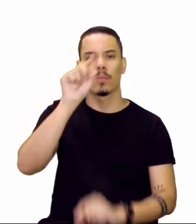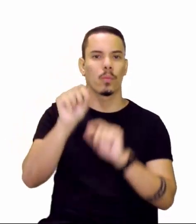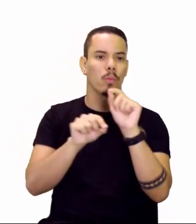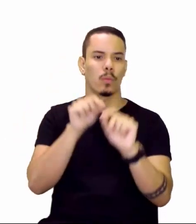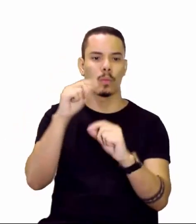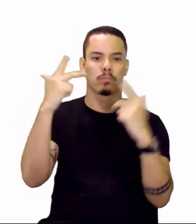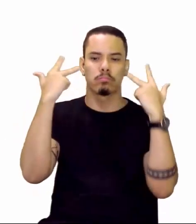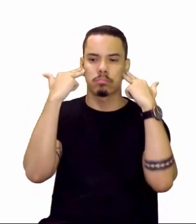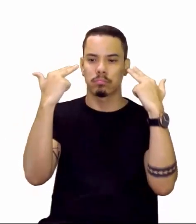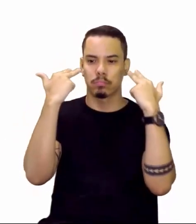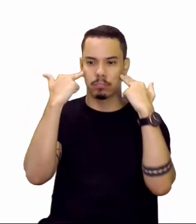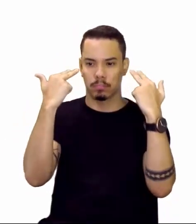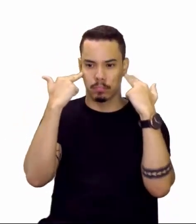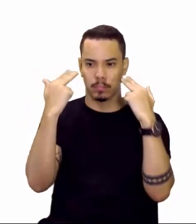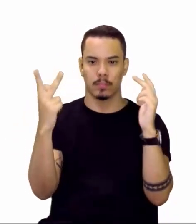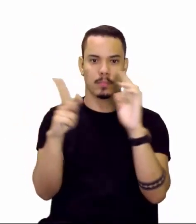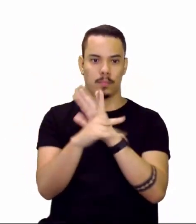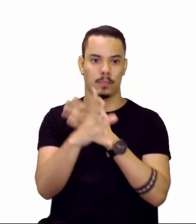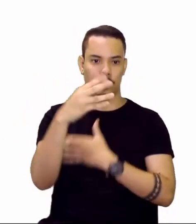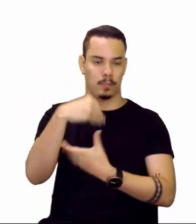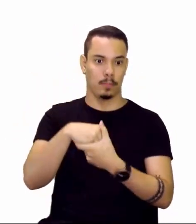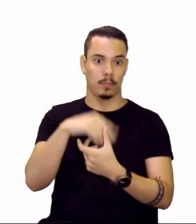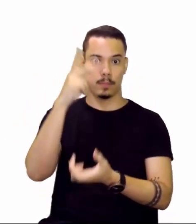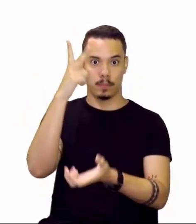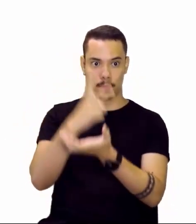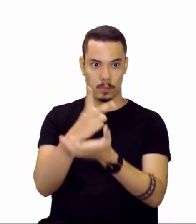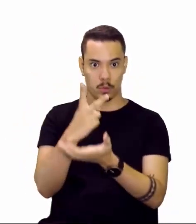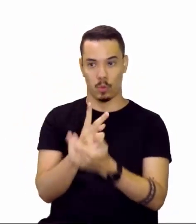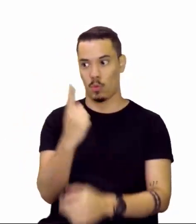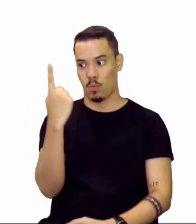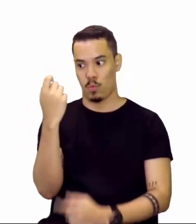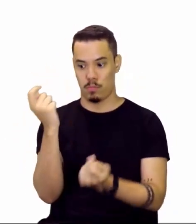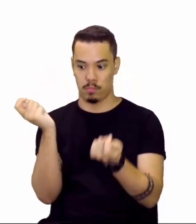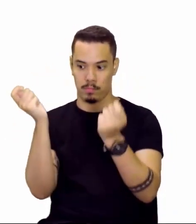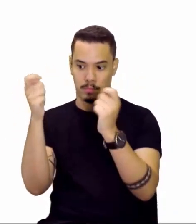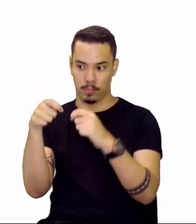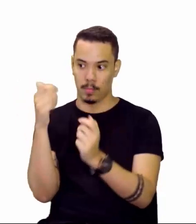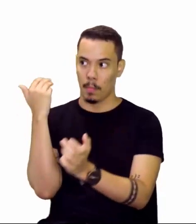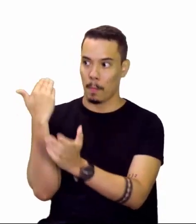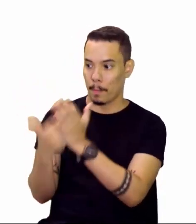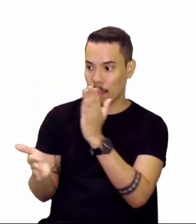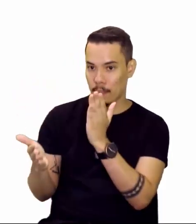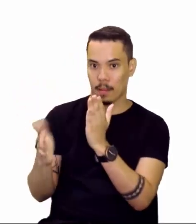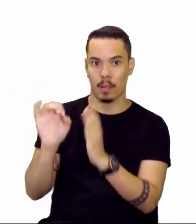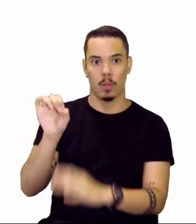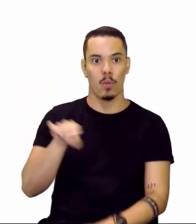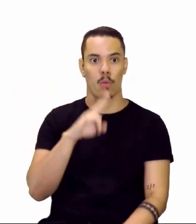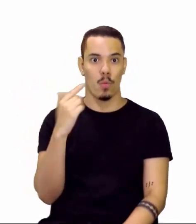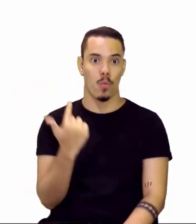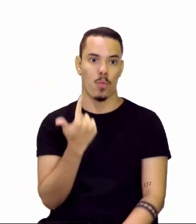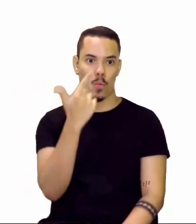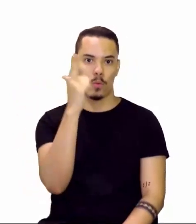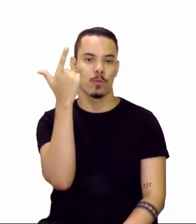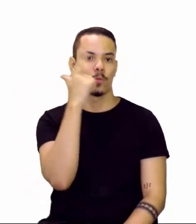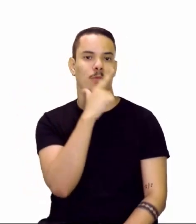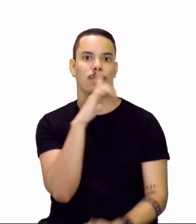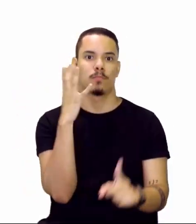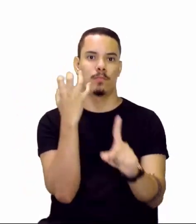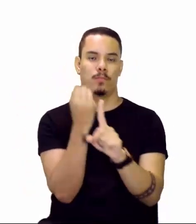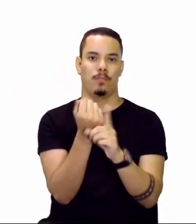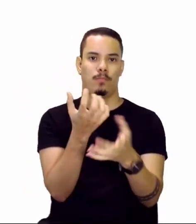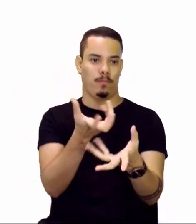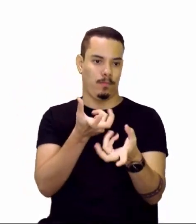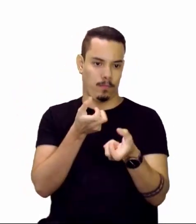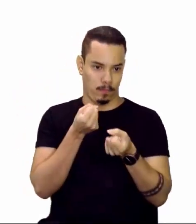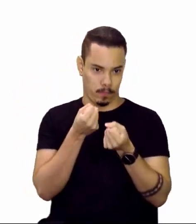normalmente, na montagem de uma ligação, sempre um vai ter a tendência de estar perdendo elétron e o outro tem uma tendência de receber.